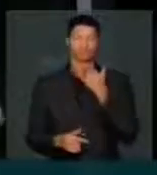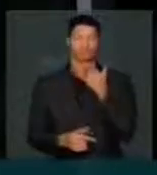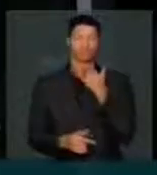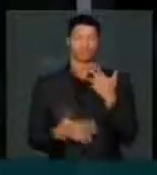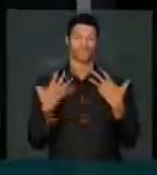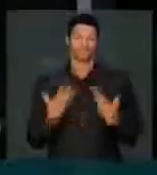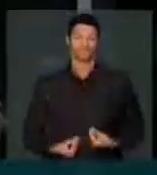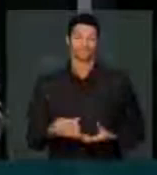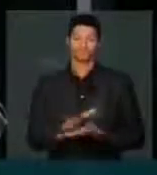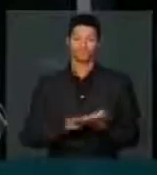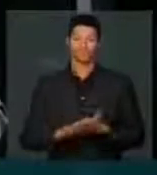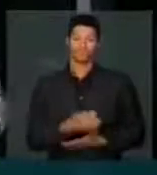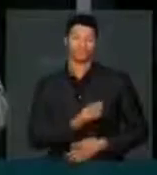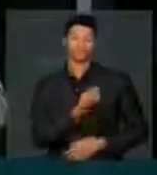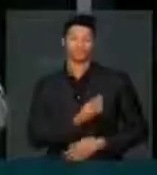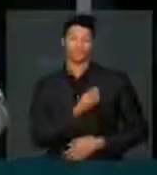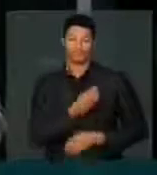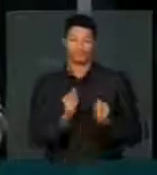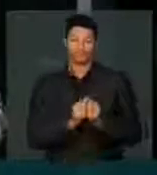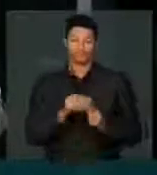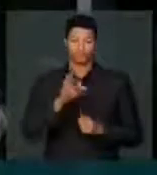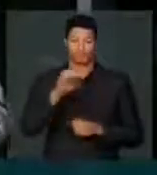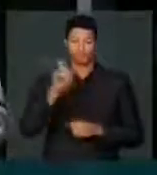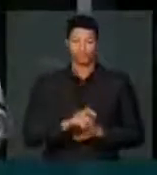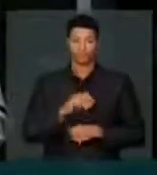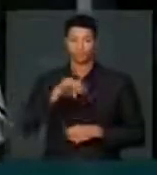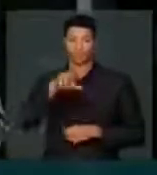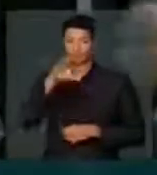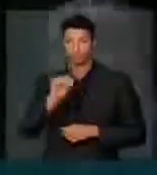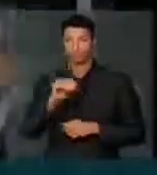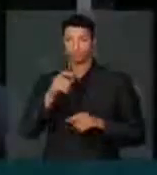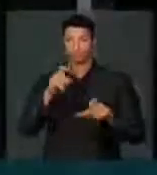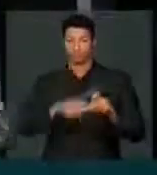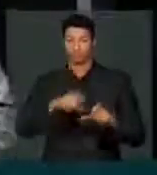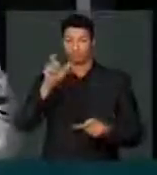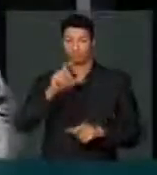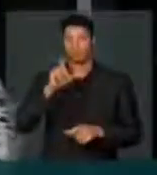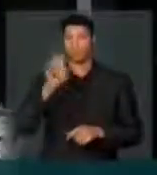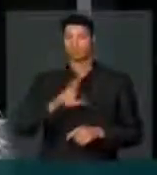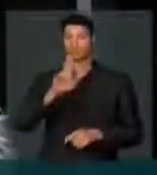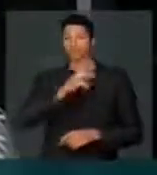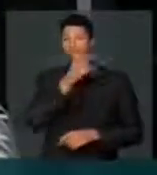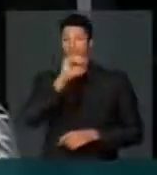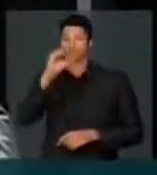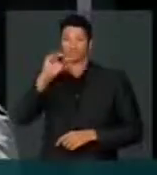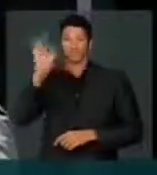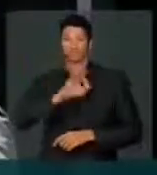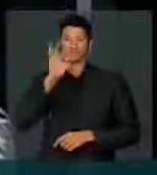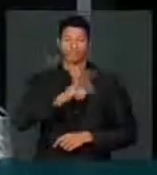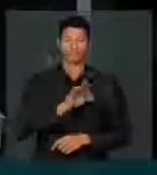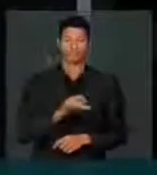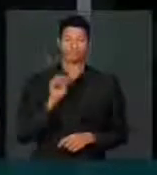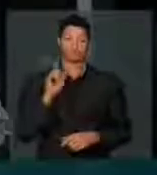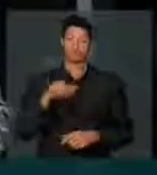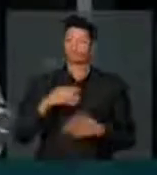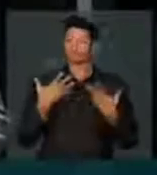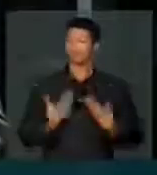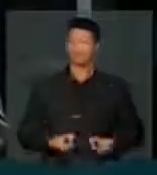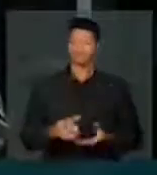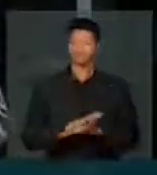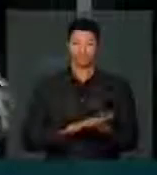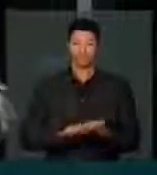pode aceitar nem conviver com uma taxa de juros de cartão de crédito que ultrapassa os 300%. Isso é